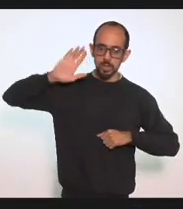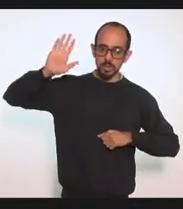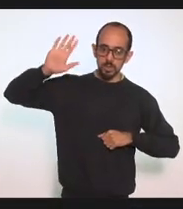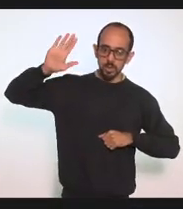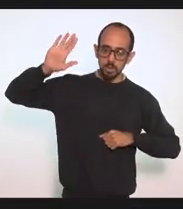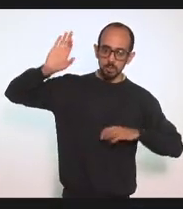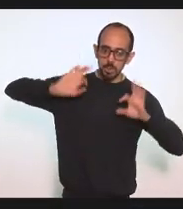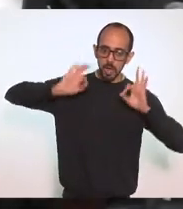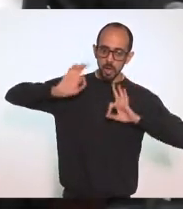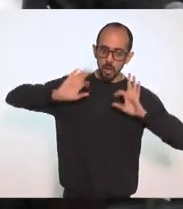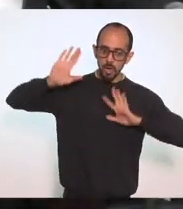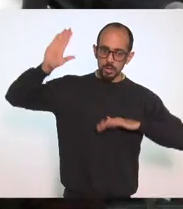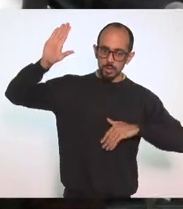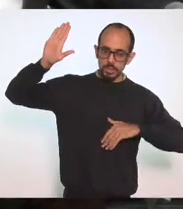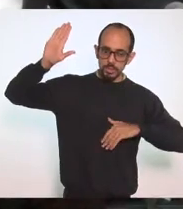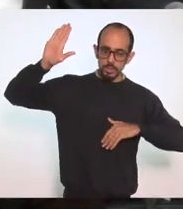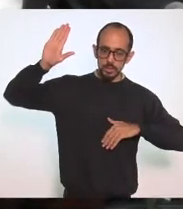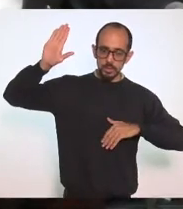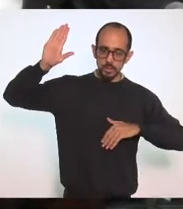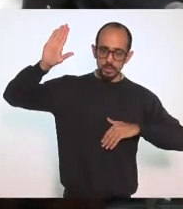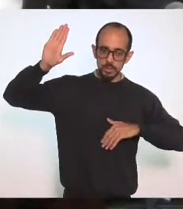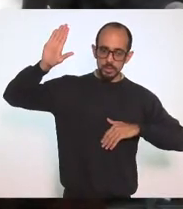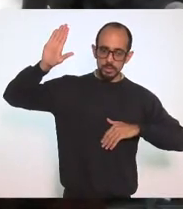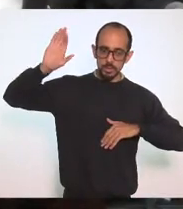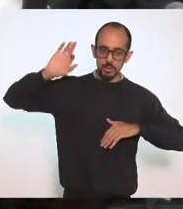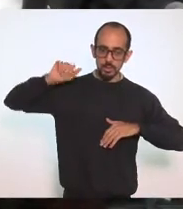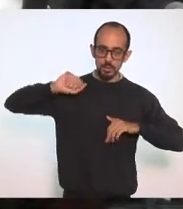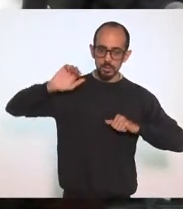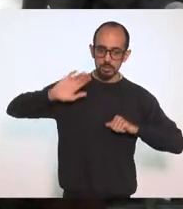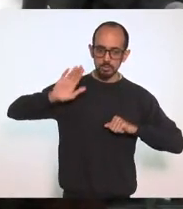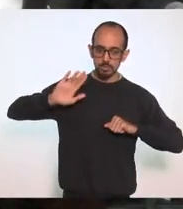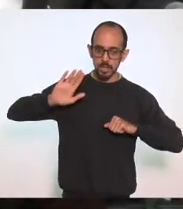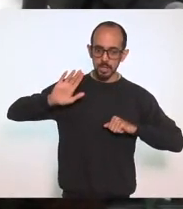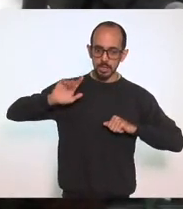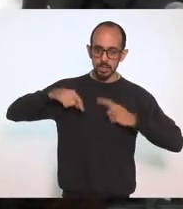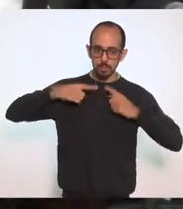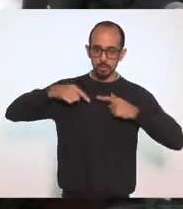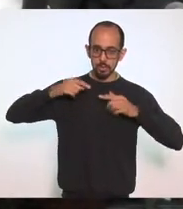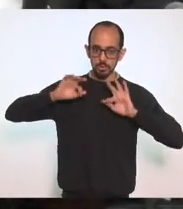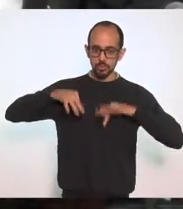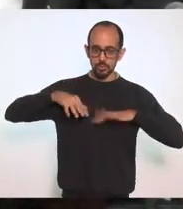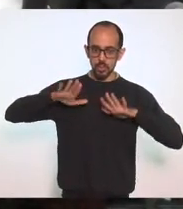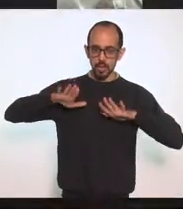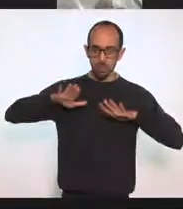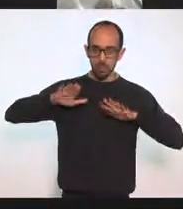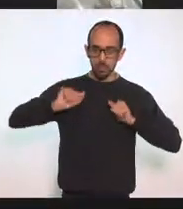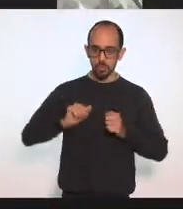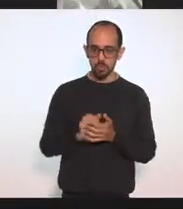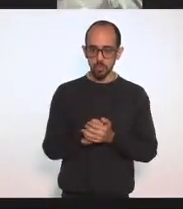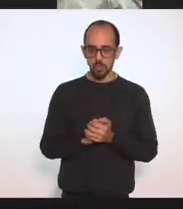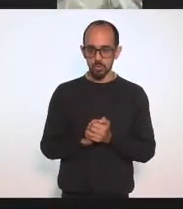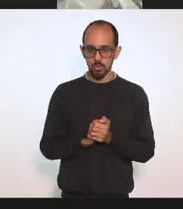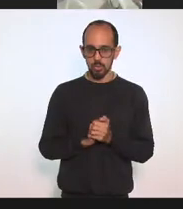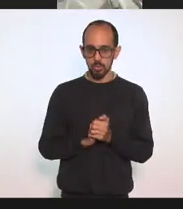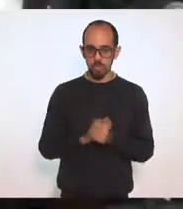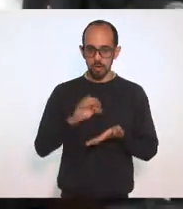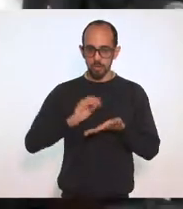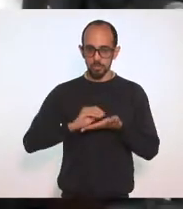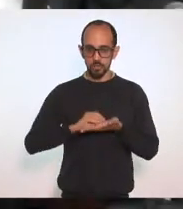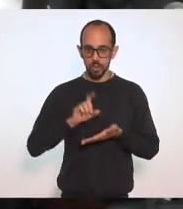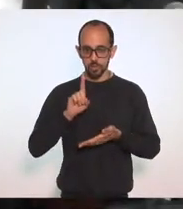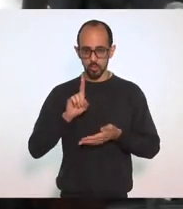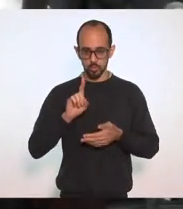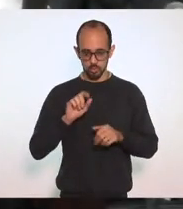ordem. Sim, ao final, deputada Adriana, pela ordem é o final, tá? Tá ok. Falta mais um só e será